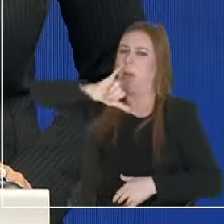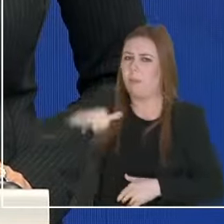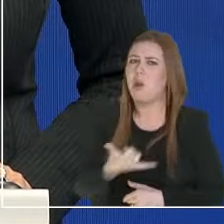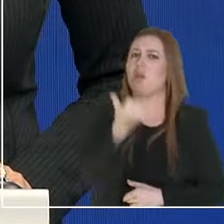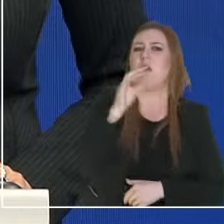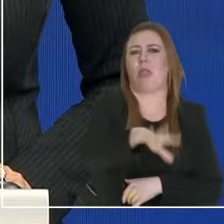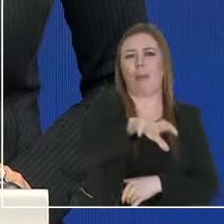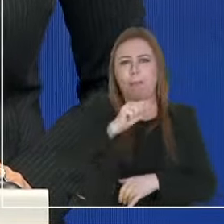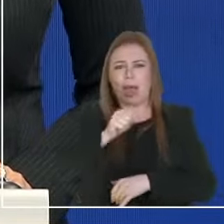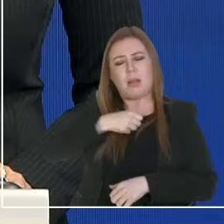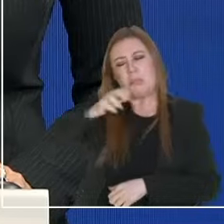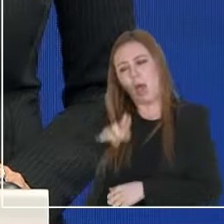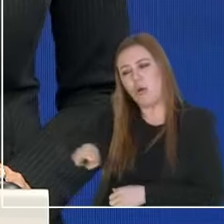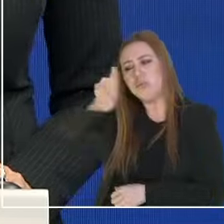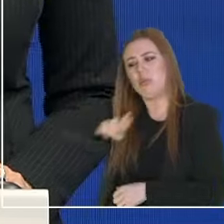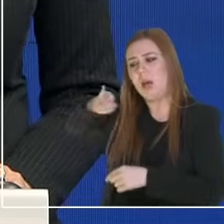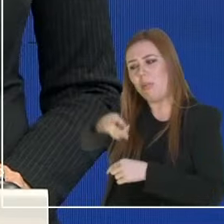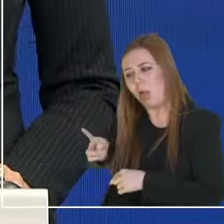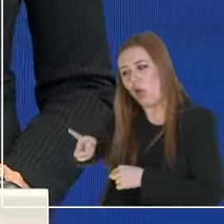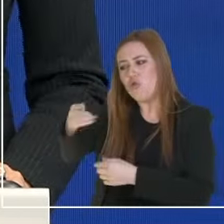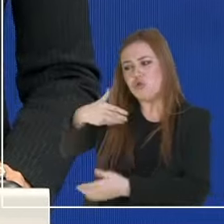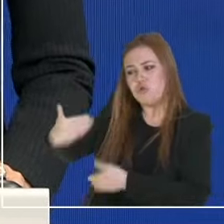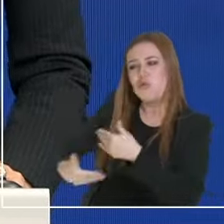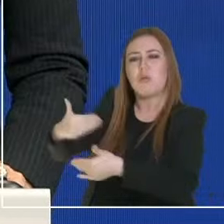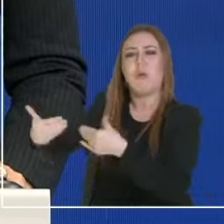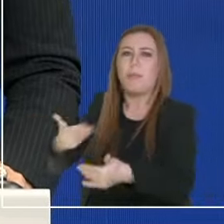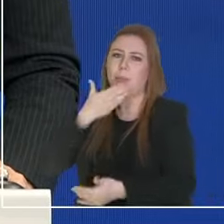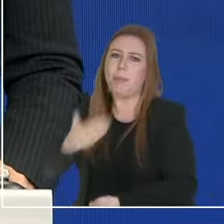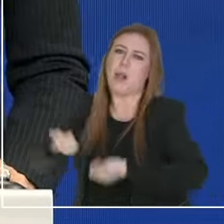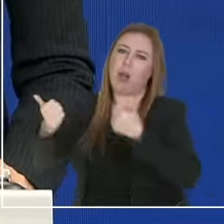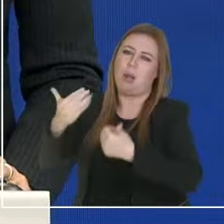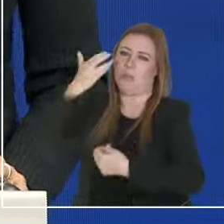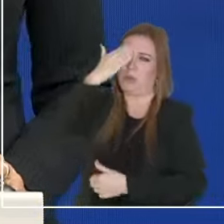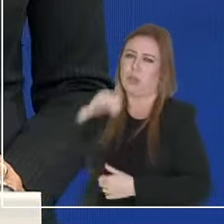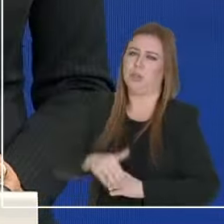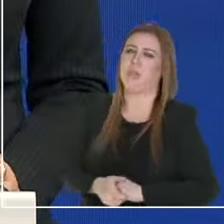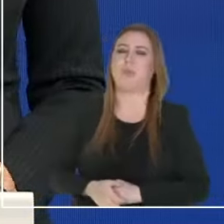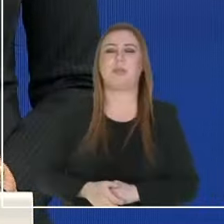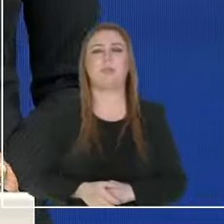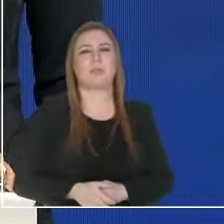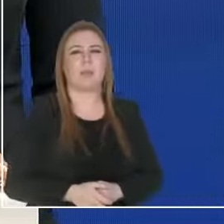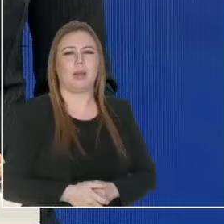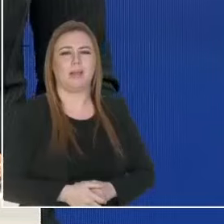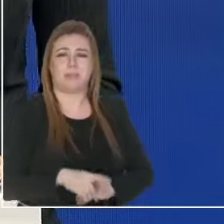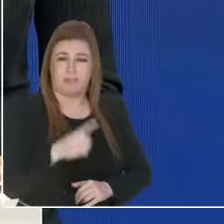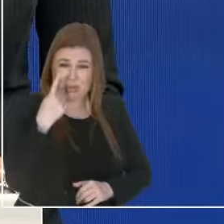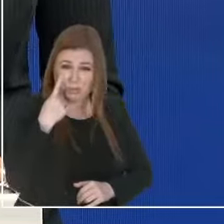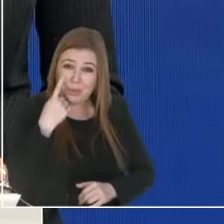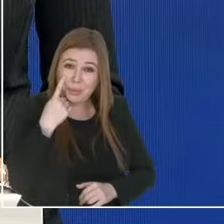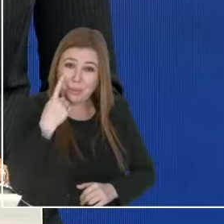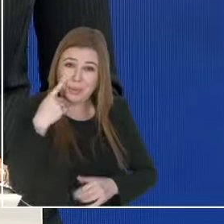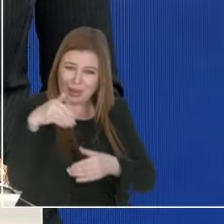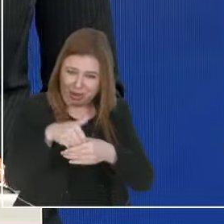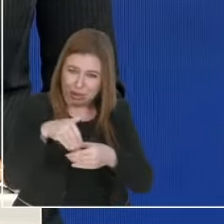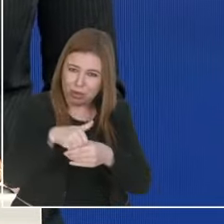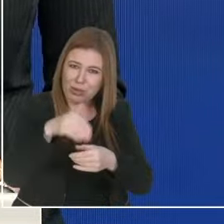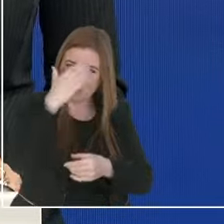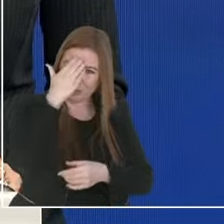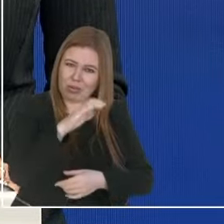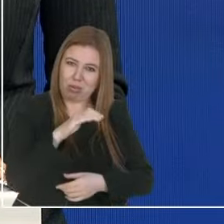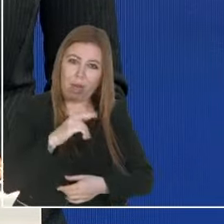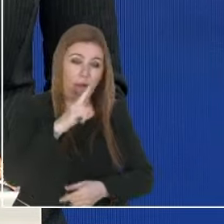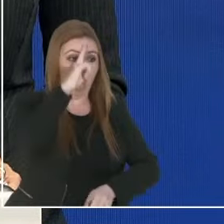funcionando e está faltando, vir finalmente para os curitibanos. Aí que está, eleitor curitibano, não dá para trabalhar no improviso.